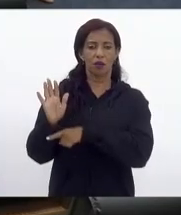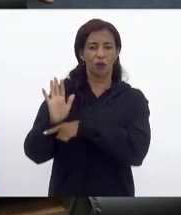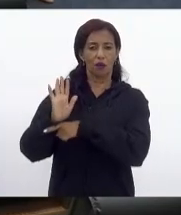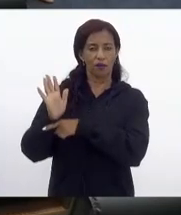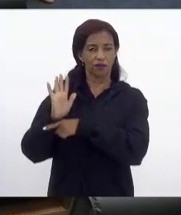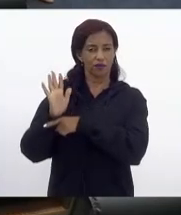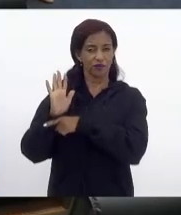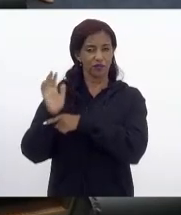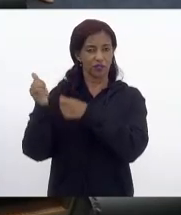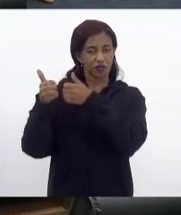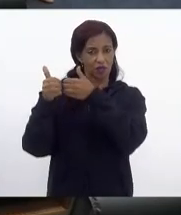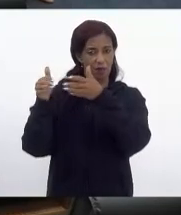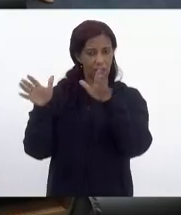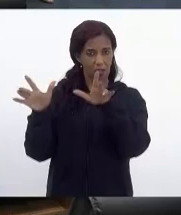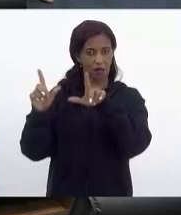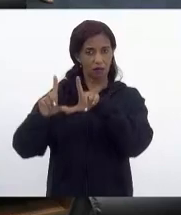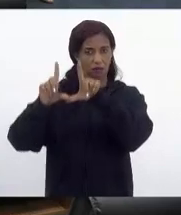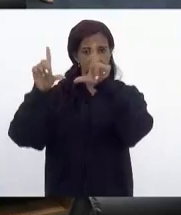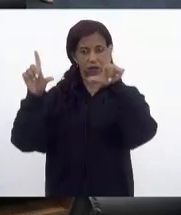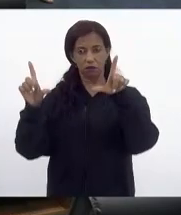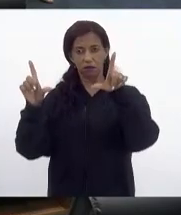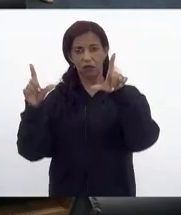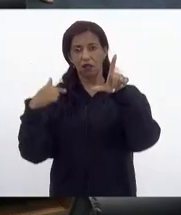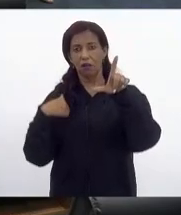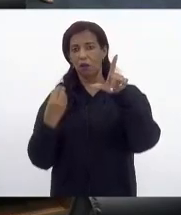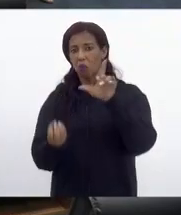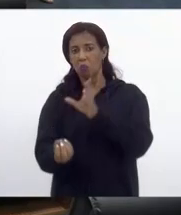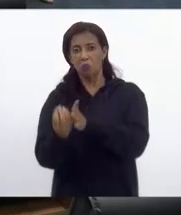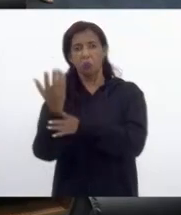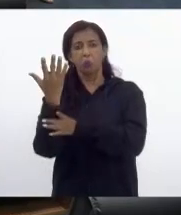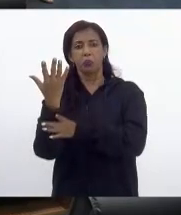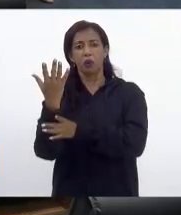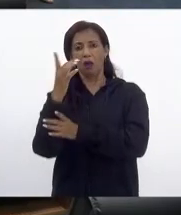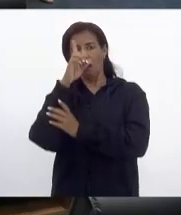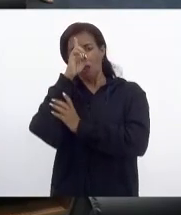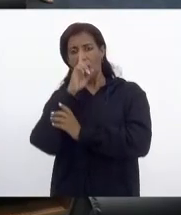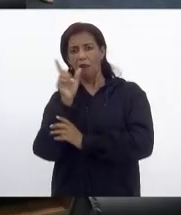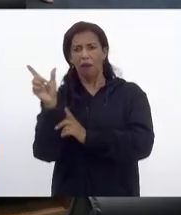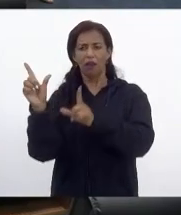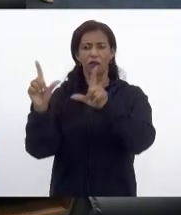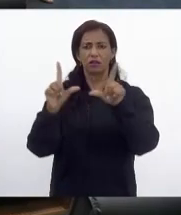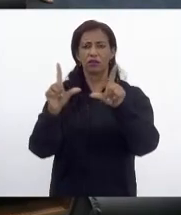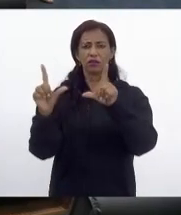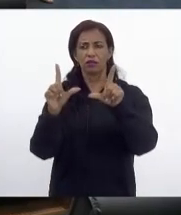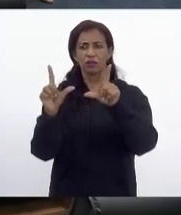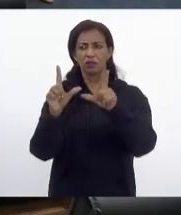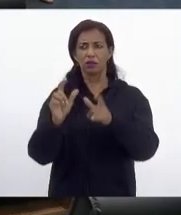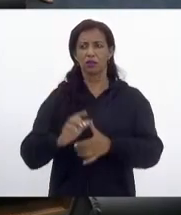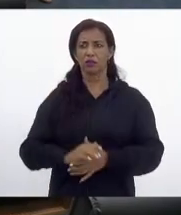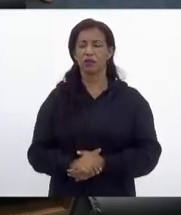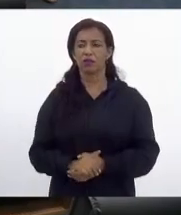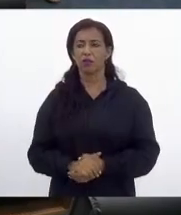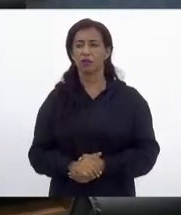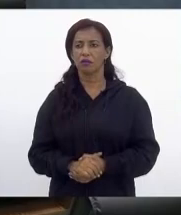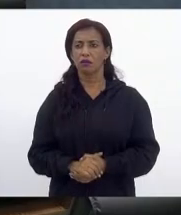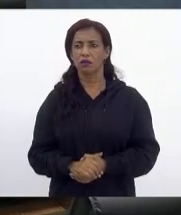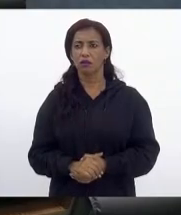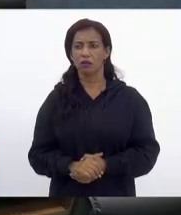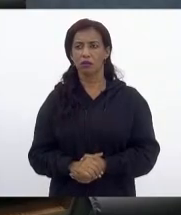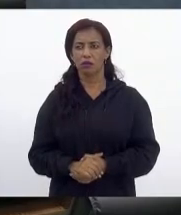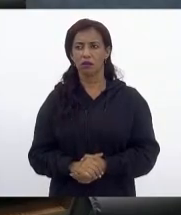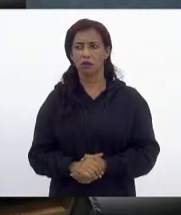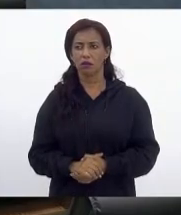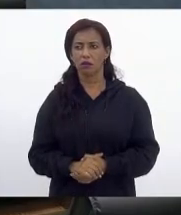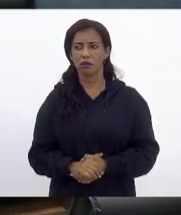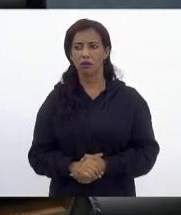aberto, mas não está aparecendo a minha imagem. Está não, deputado. Está não, deputado. É.